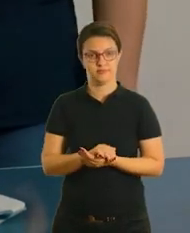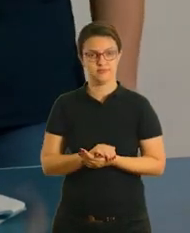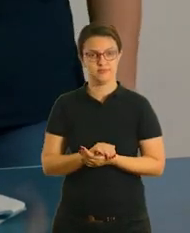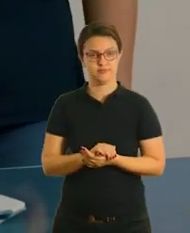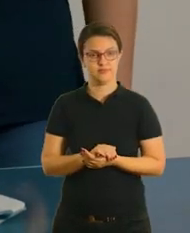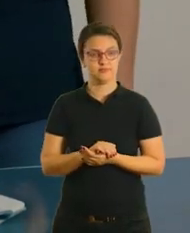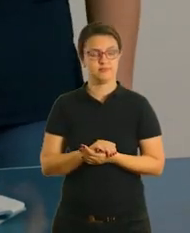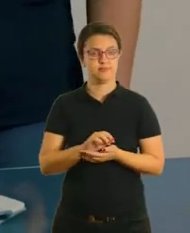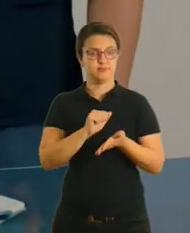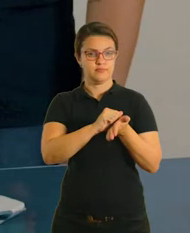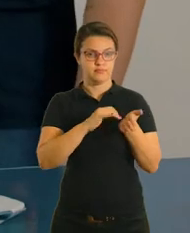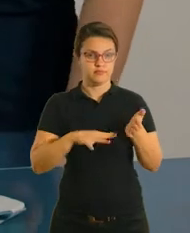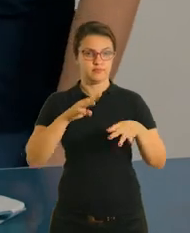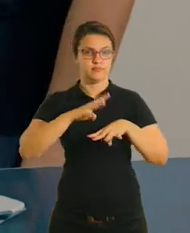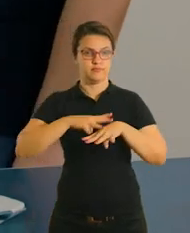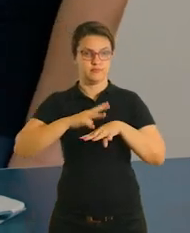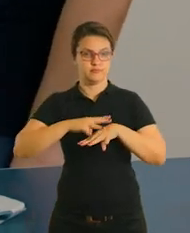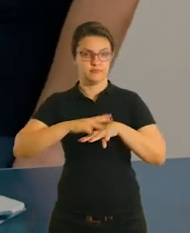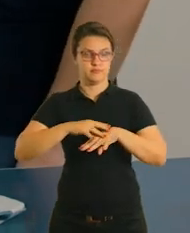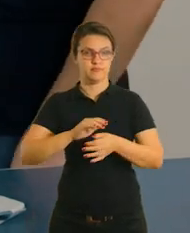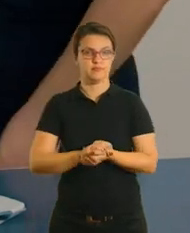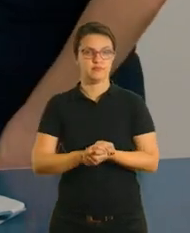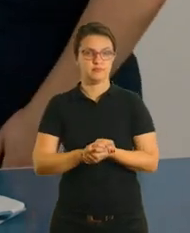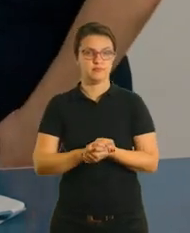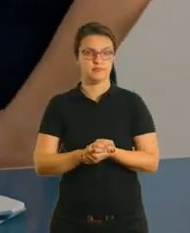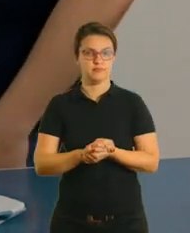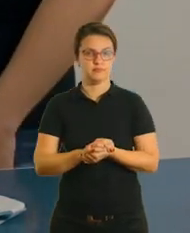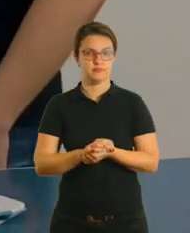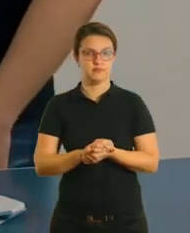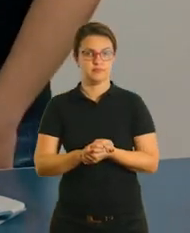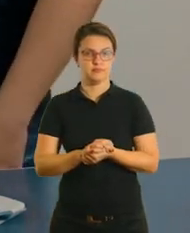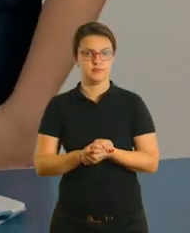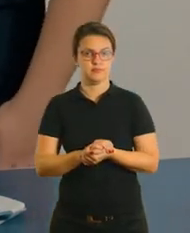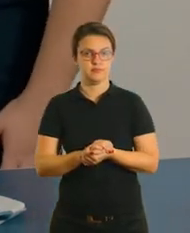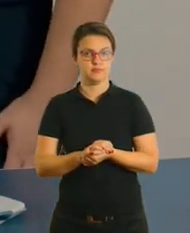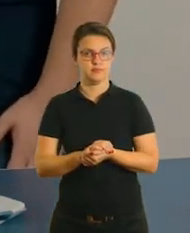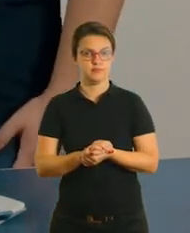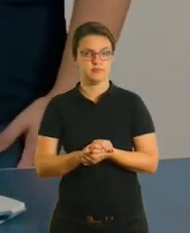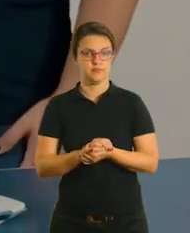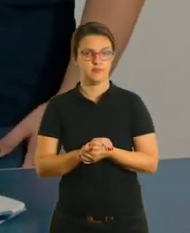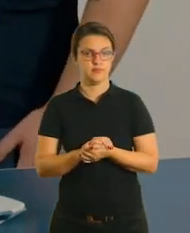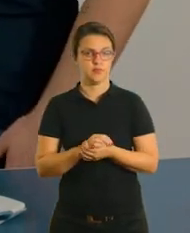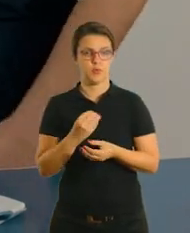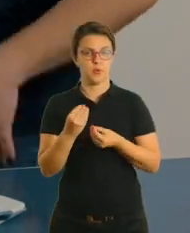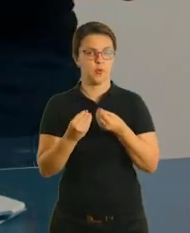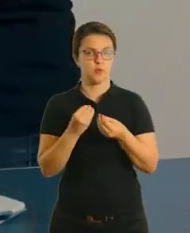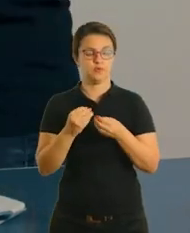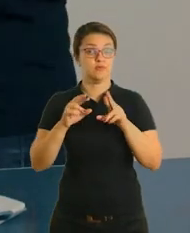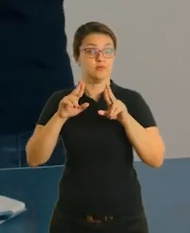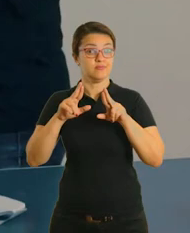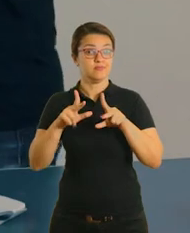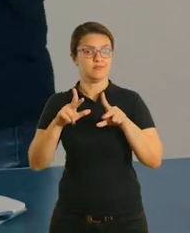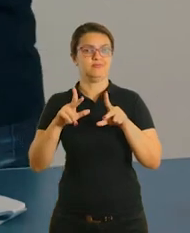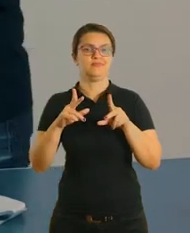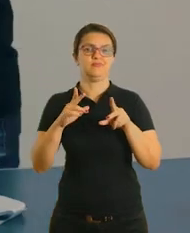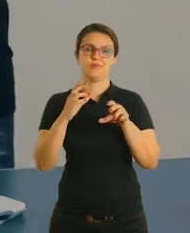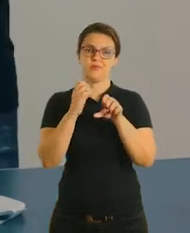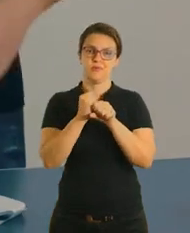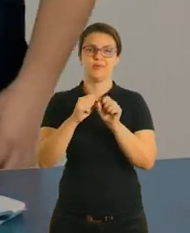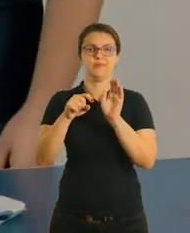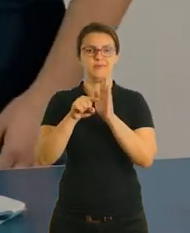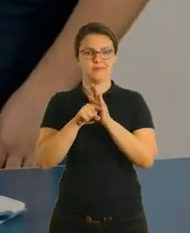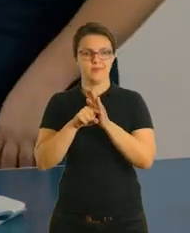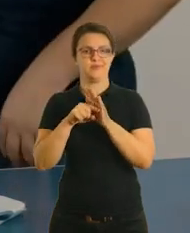Vamos à atividade de matemática. Análise de diferentes resoluções de cálculo. Na